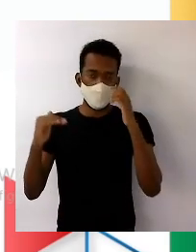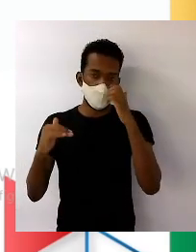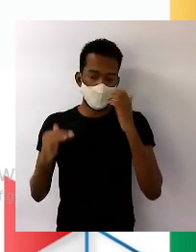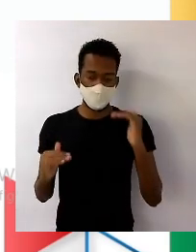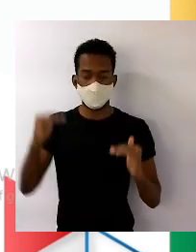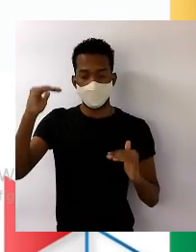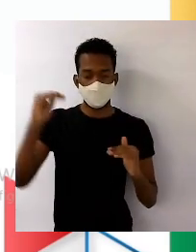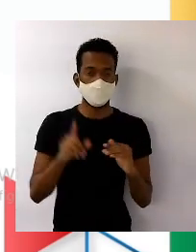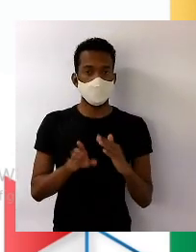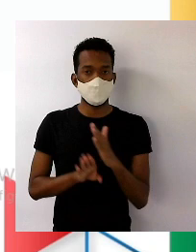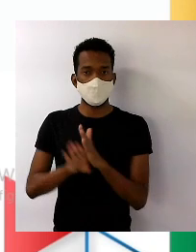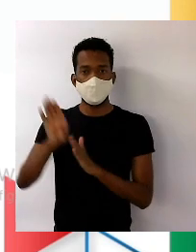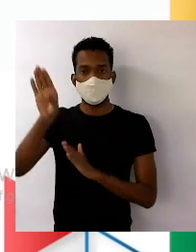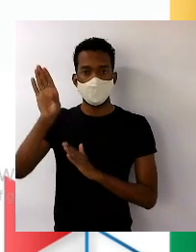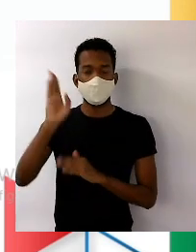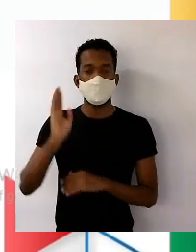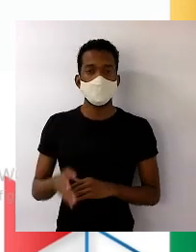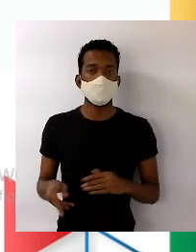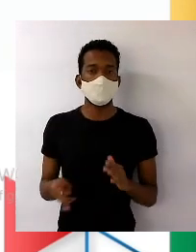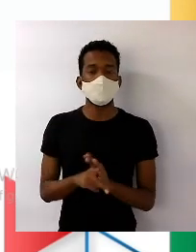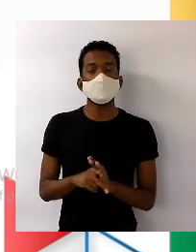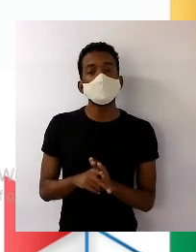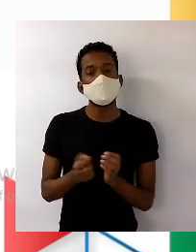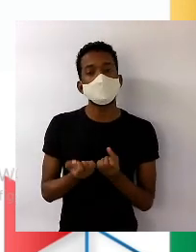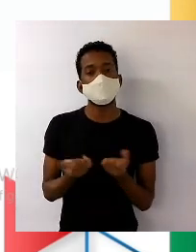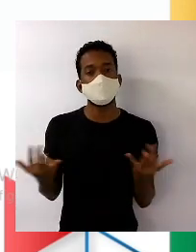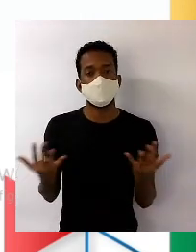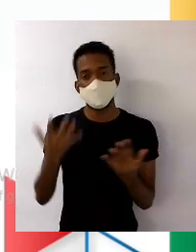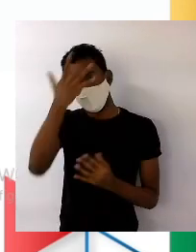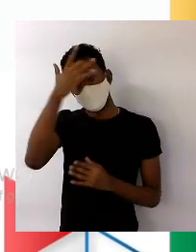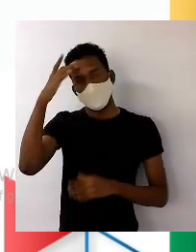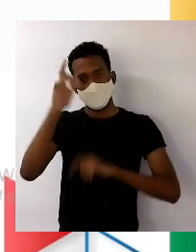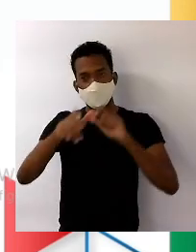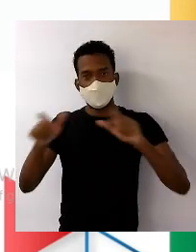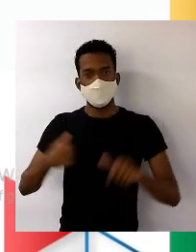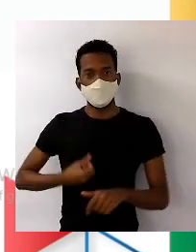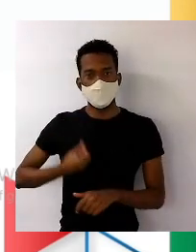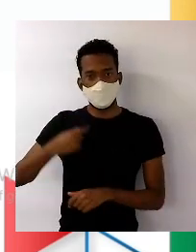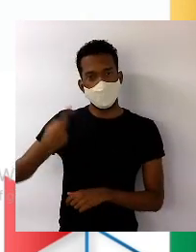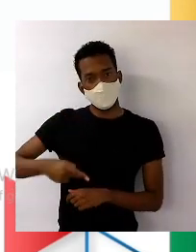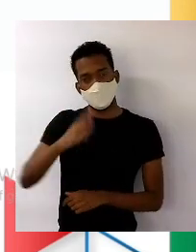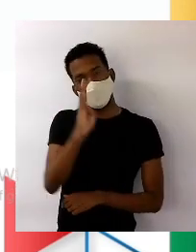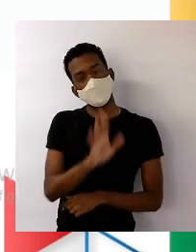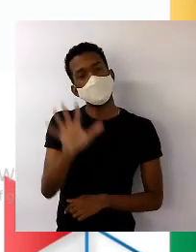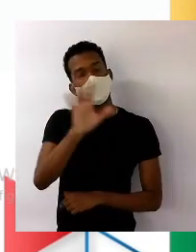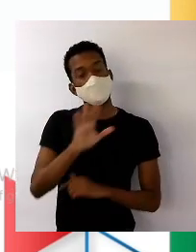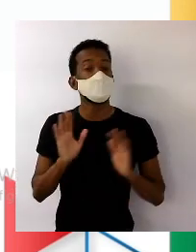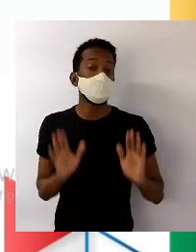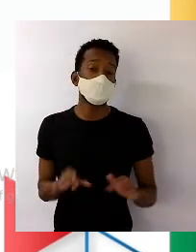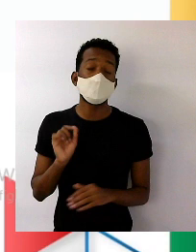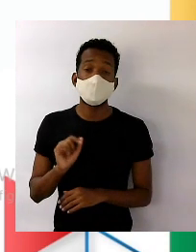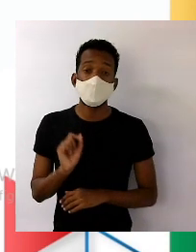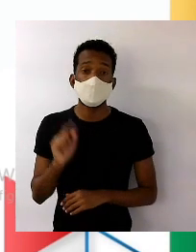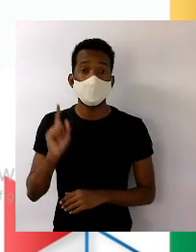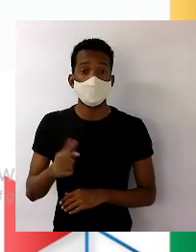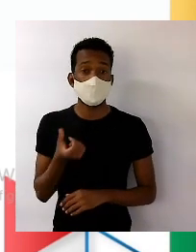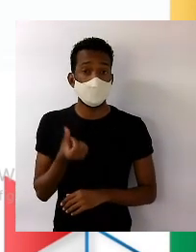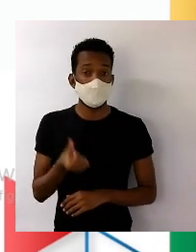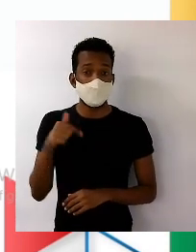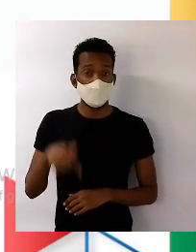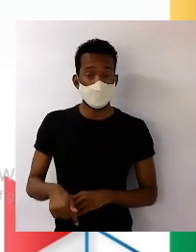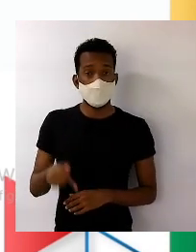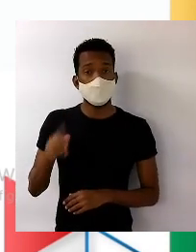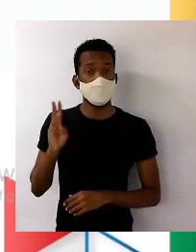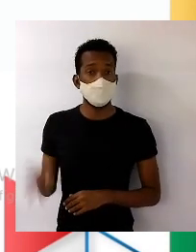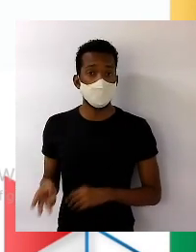significativo no quantitativo da população. Sendo que 67 milhões eram